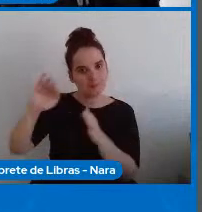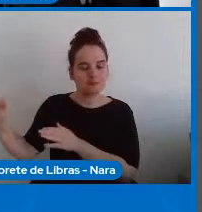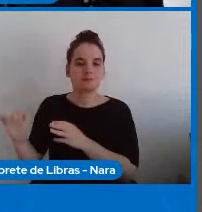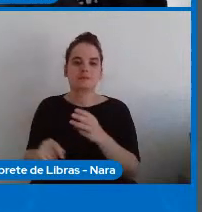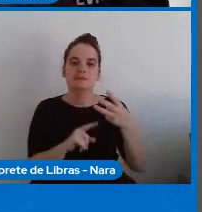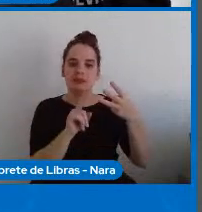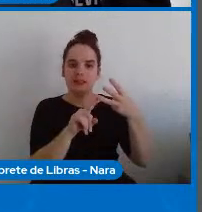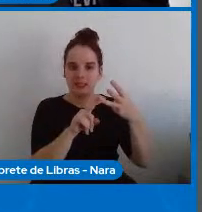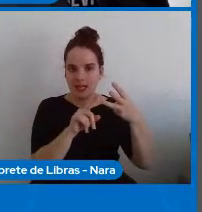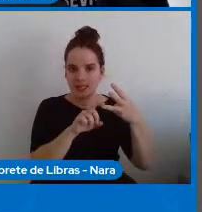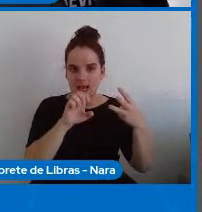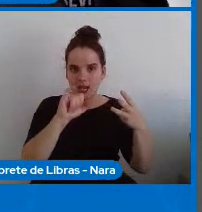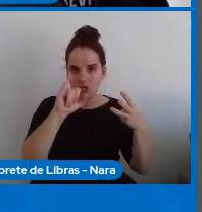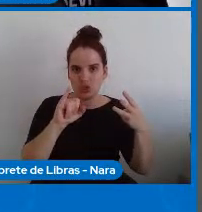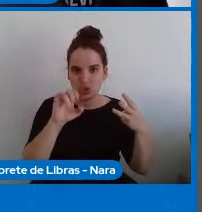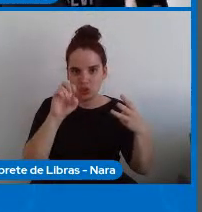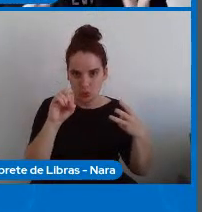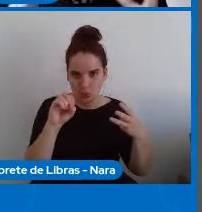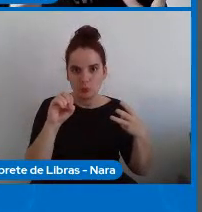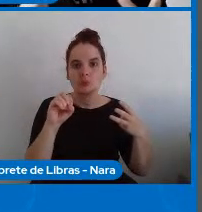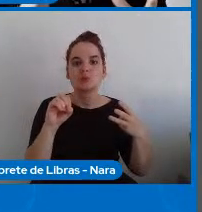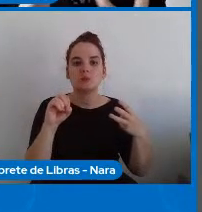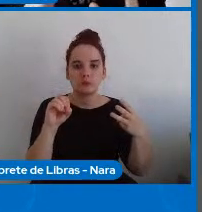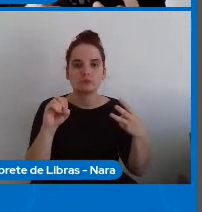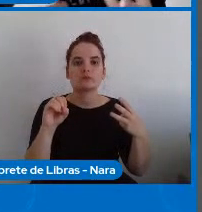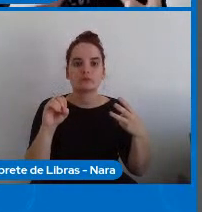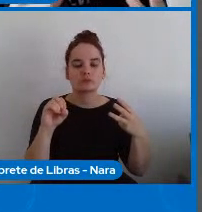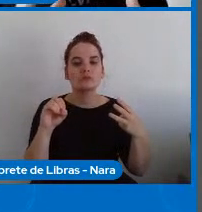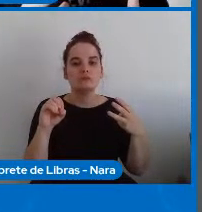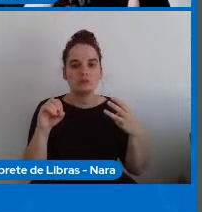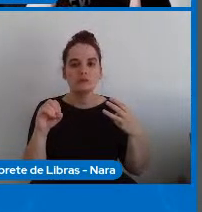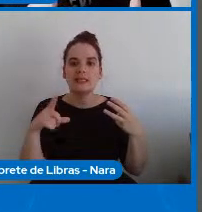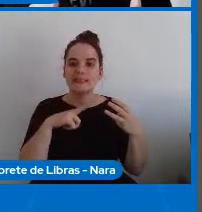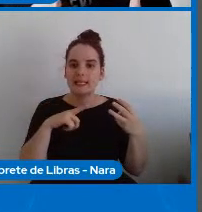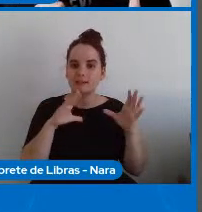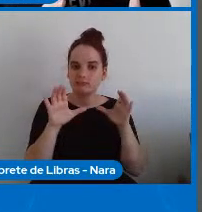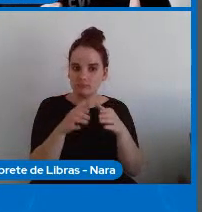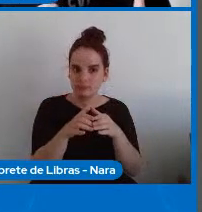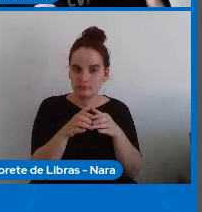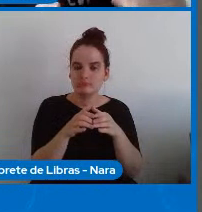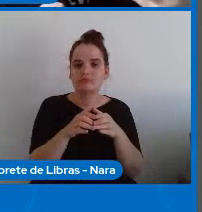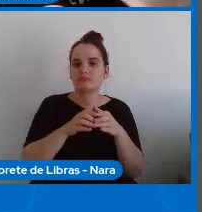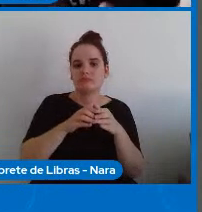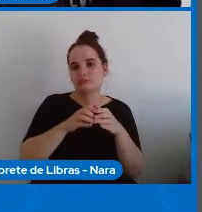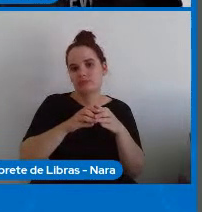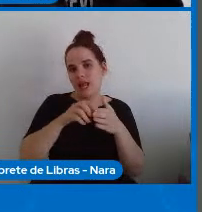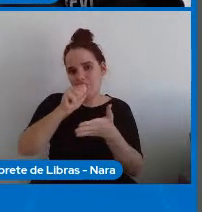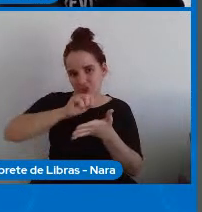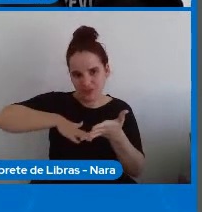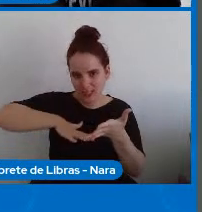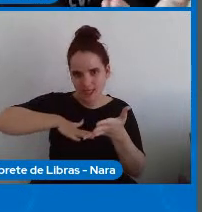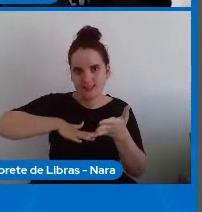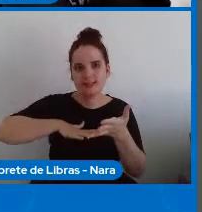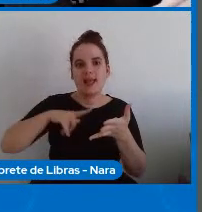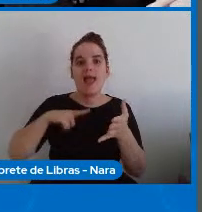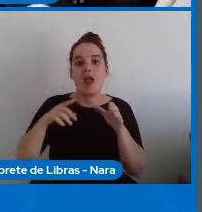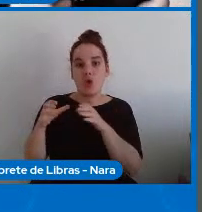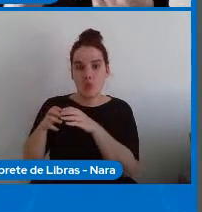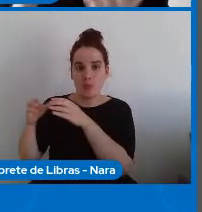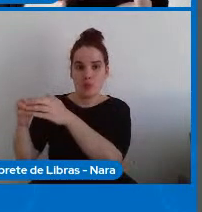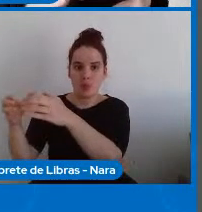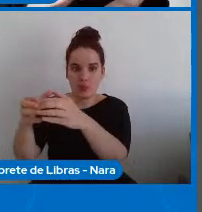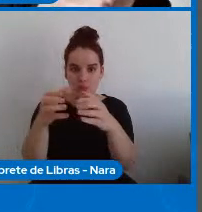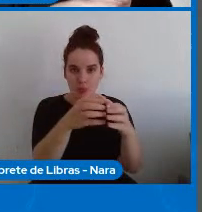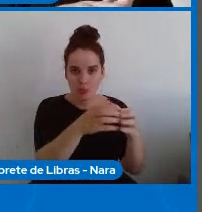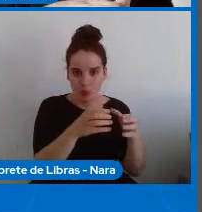nós temos um conjunto de atividades em que as pessoas trabalham em equipe dentro de um tema que é oferecido